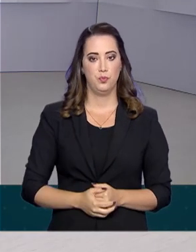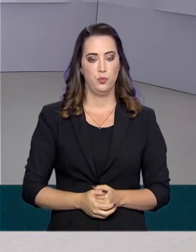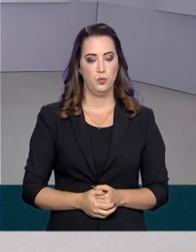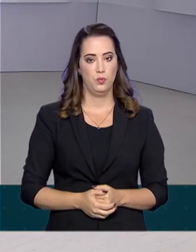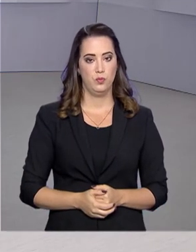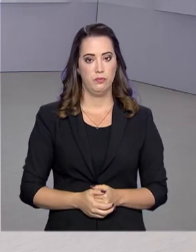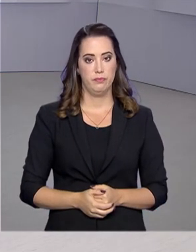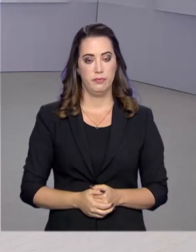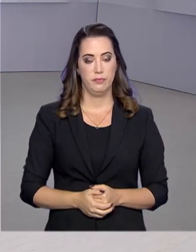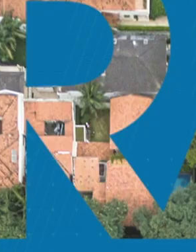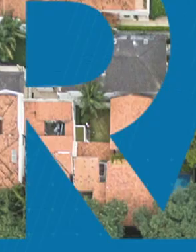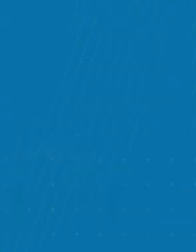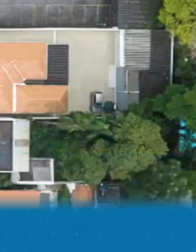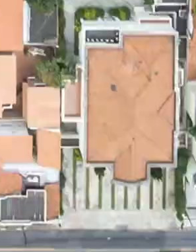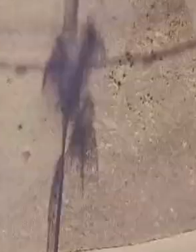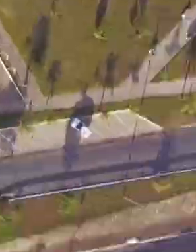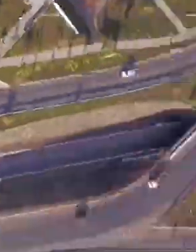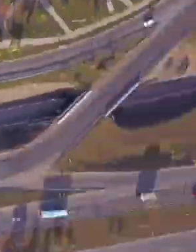edição. Tchau!